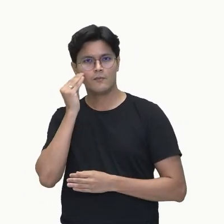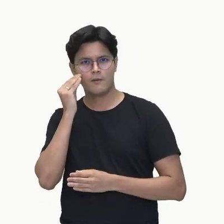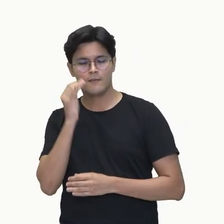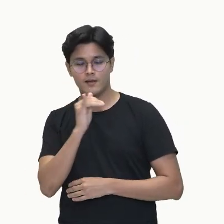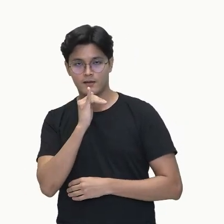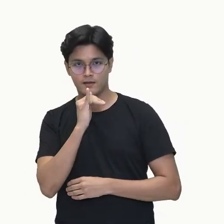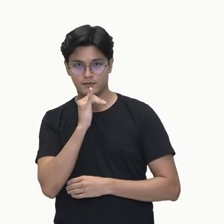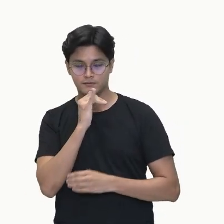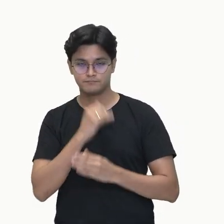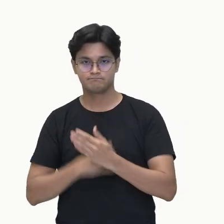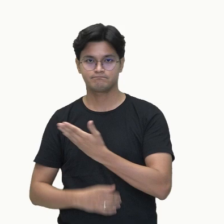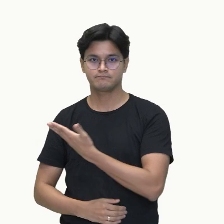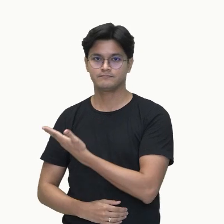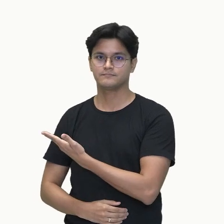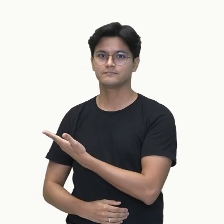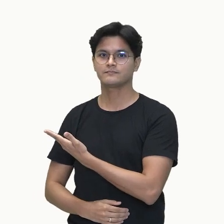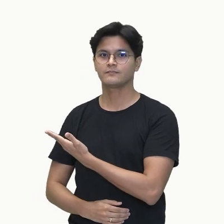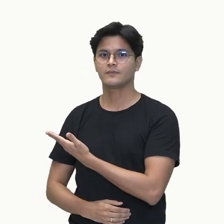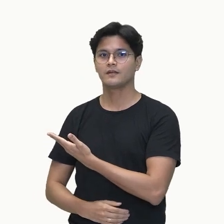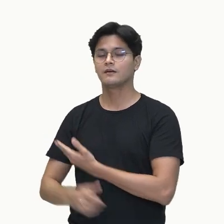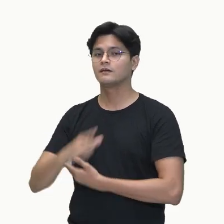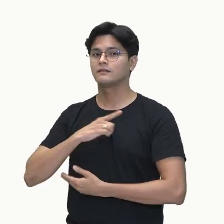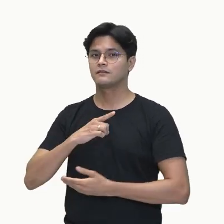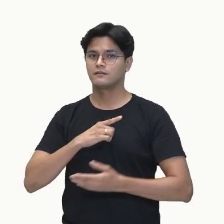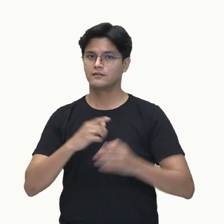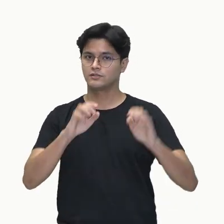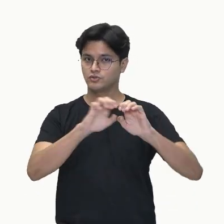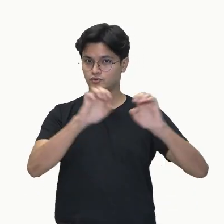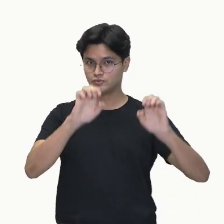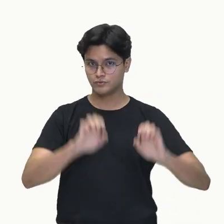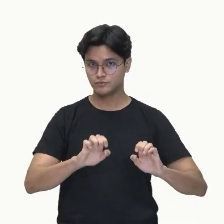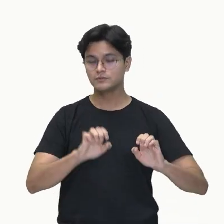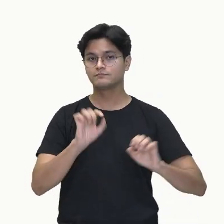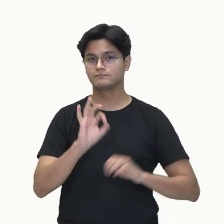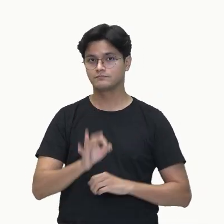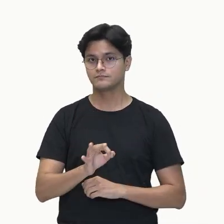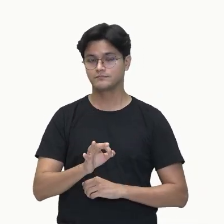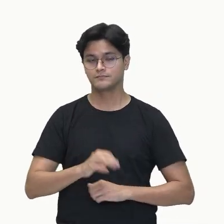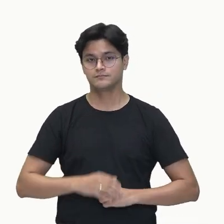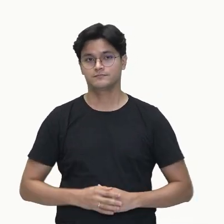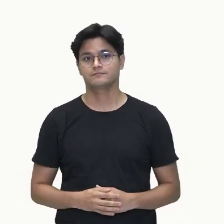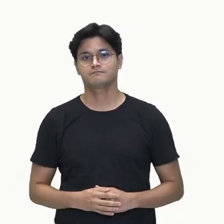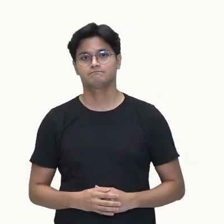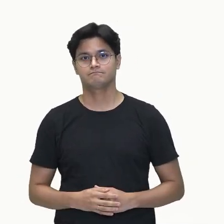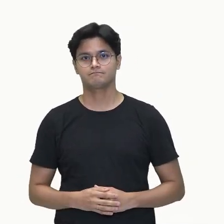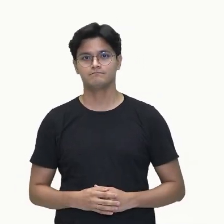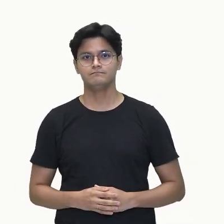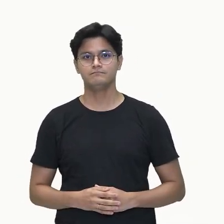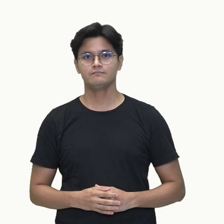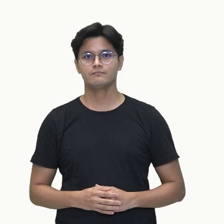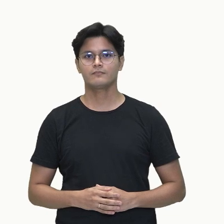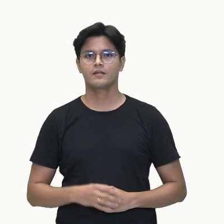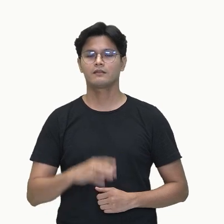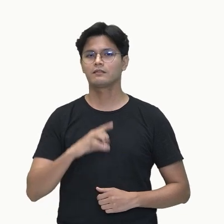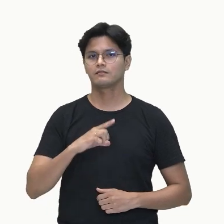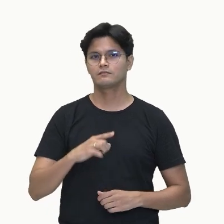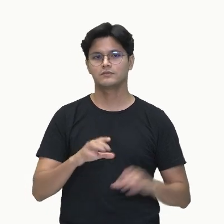eu tenho aqui uma estrutura, tá? E essa estrutura, cada carbono